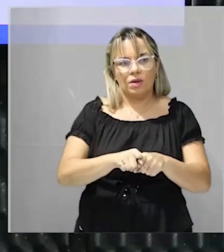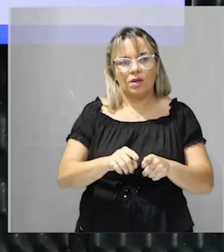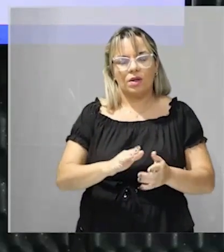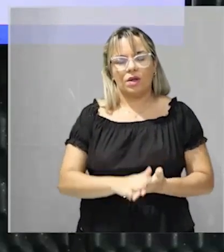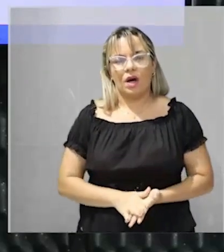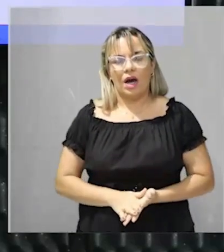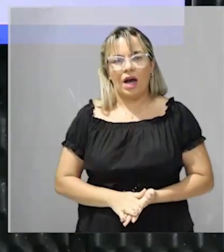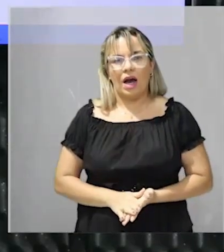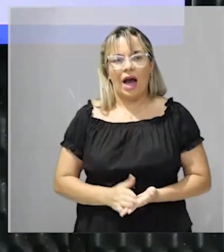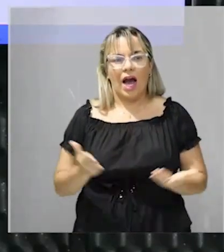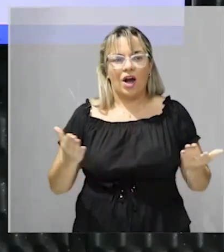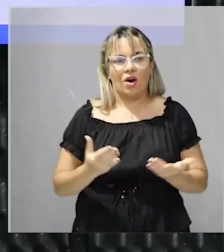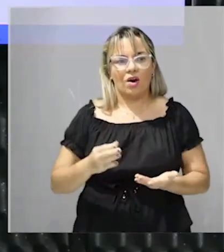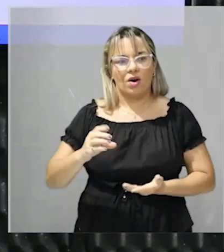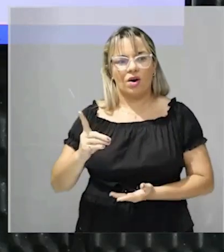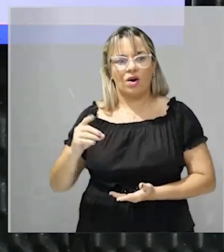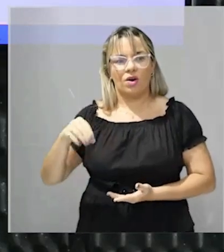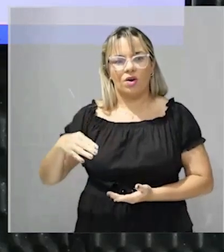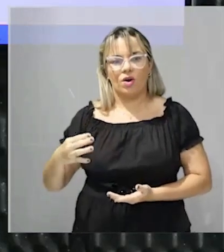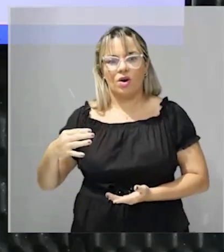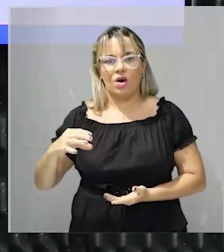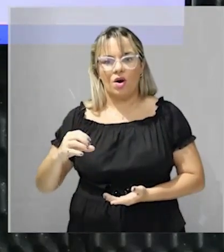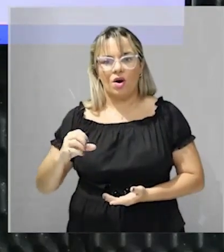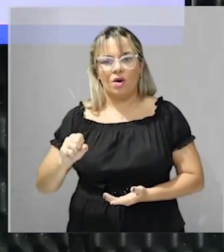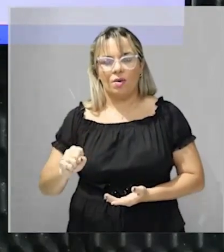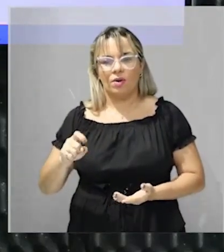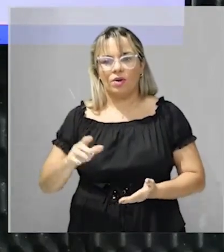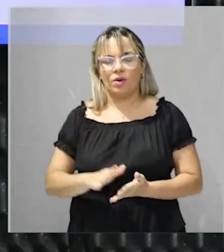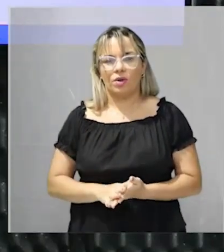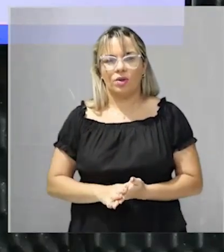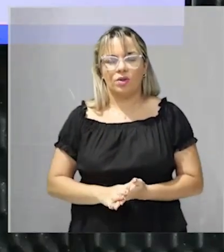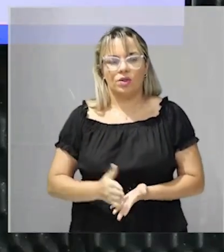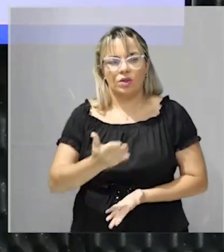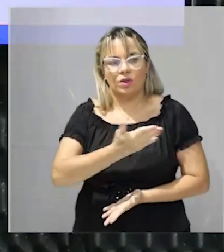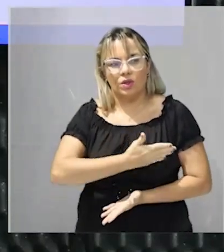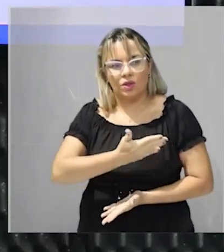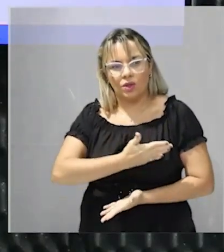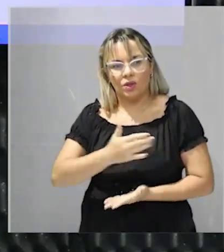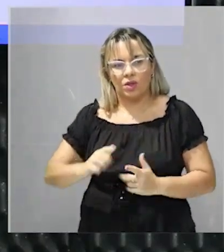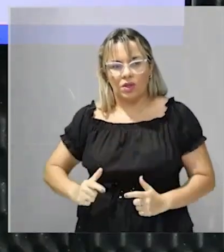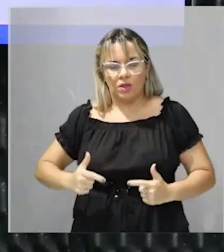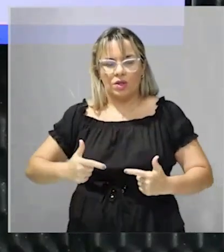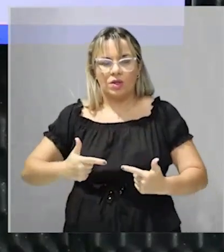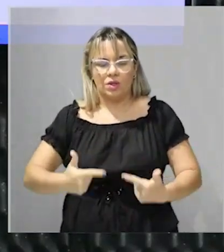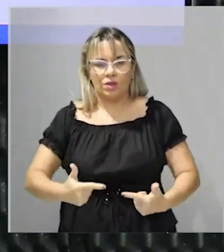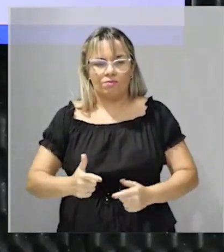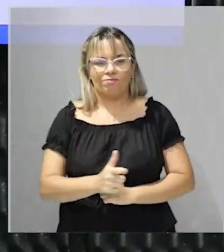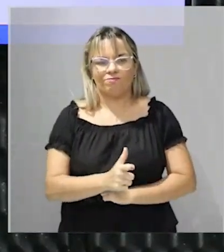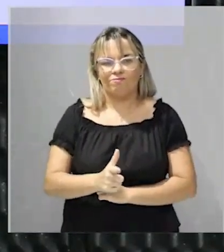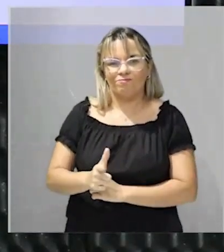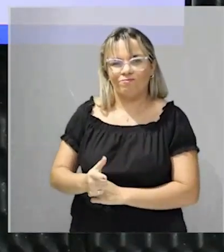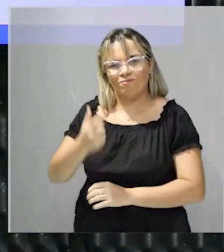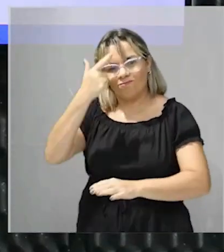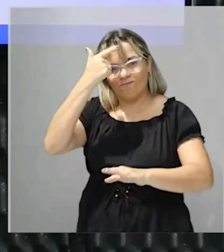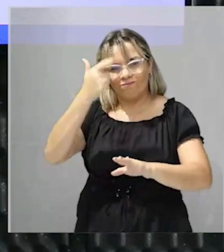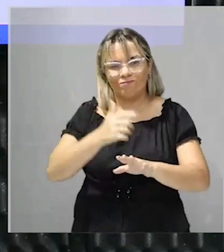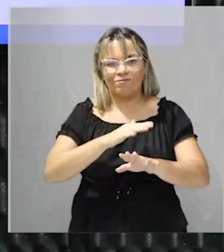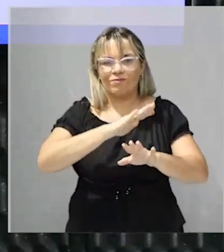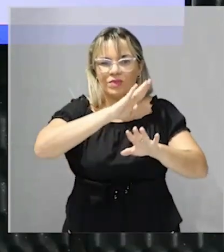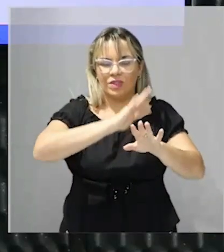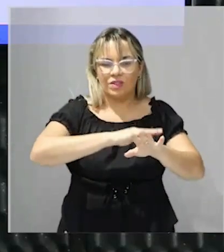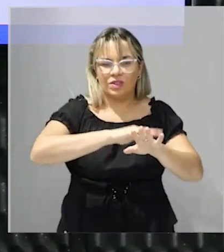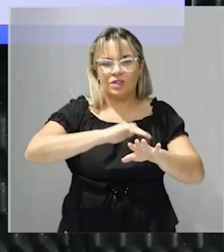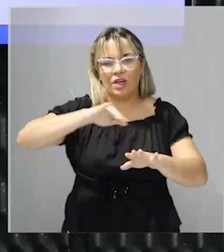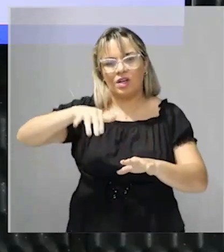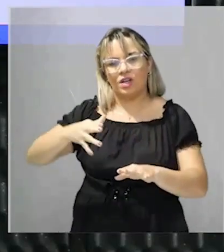Desalines e seus companheiros continuavam a defender de armas na mão o ideal jacobino da